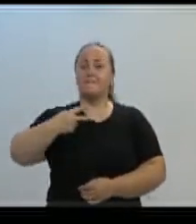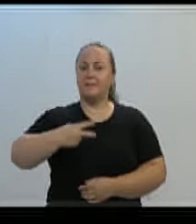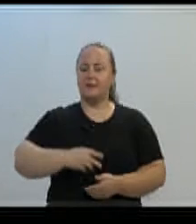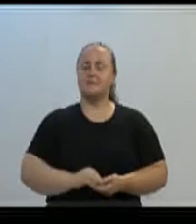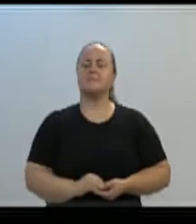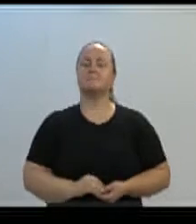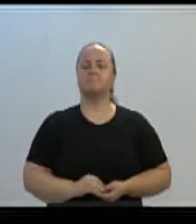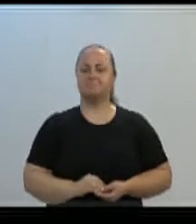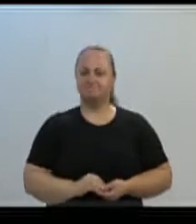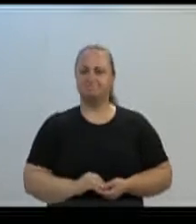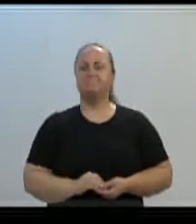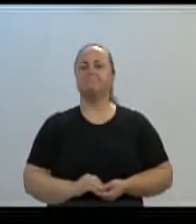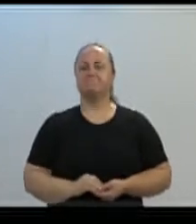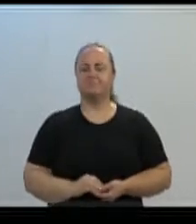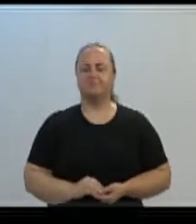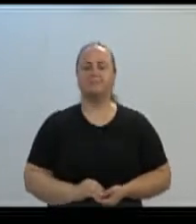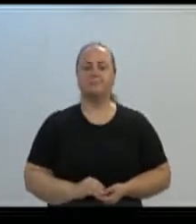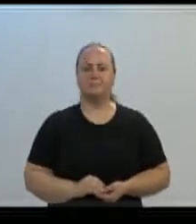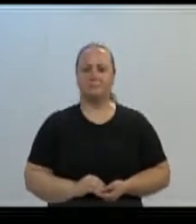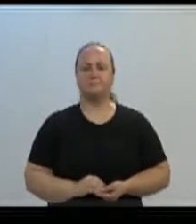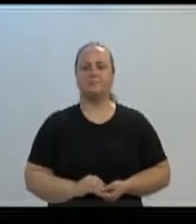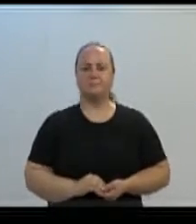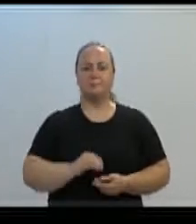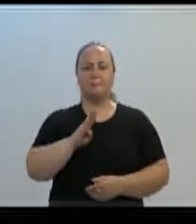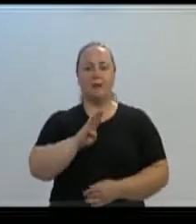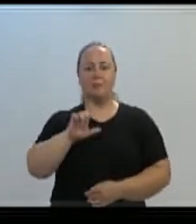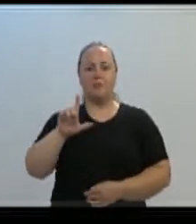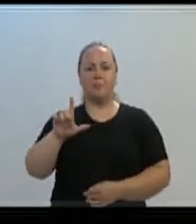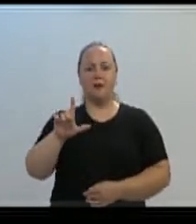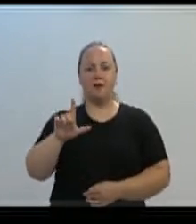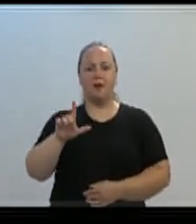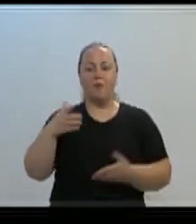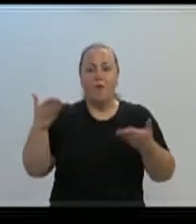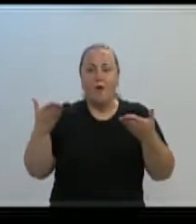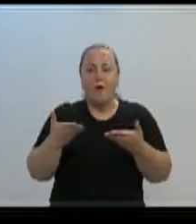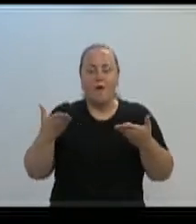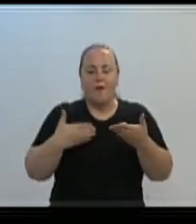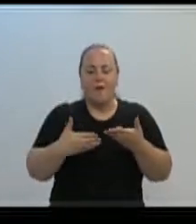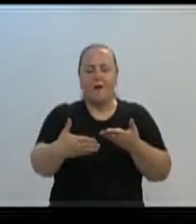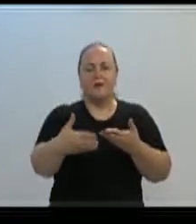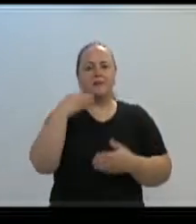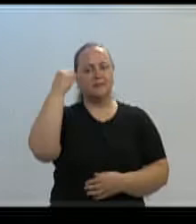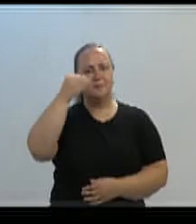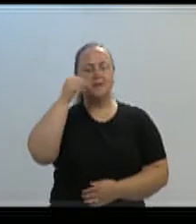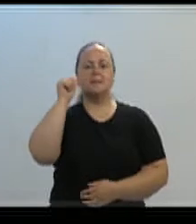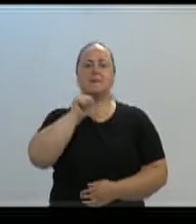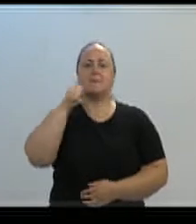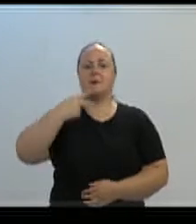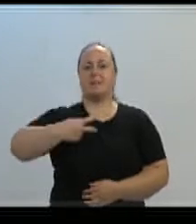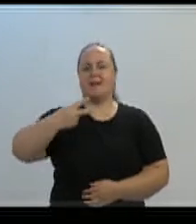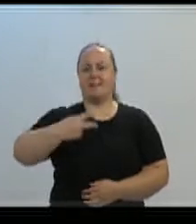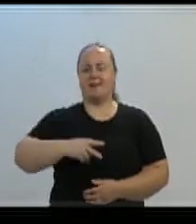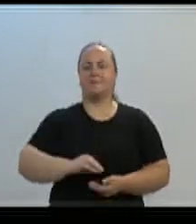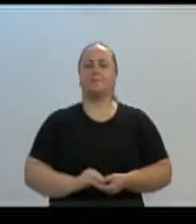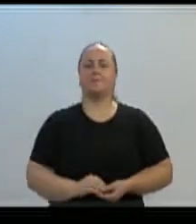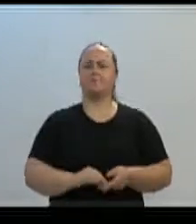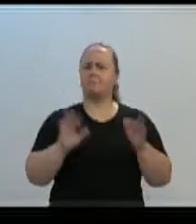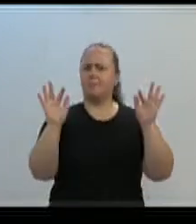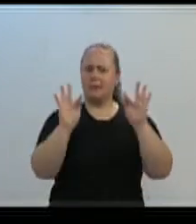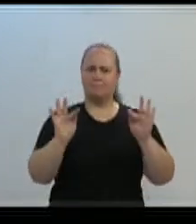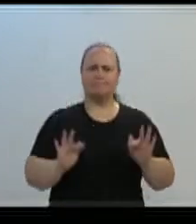primeira vice-prefeita da cidade de Blumenau. Obviamente, também estamos muito felizes pela recondução